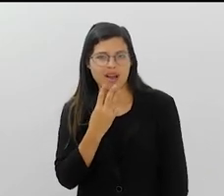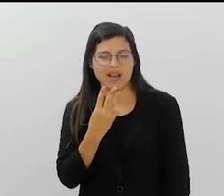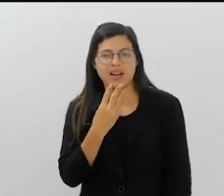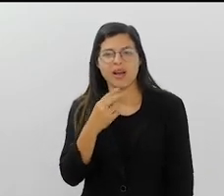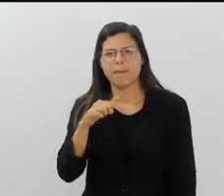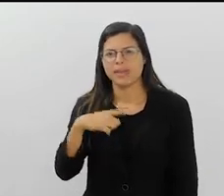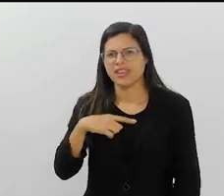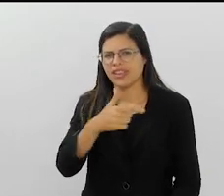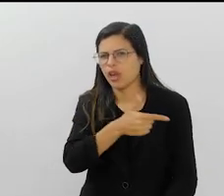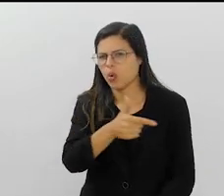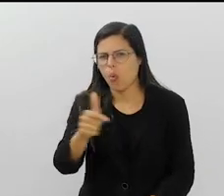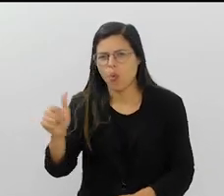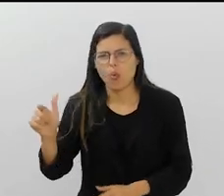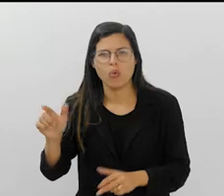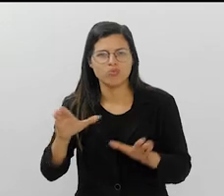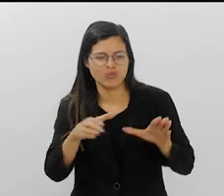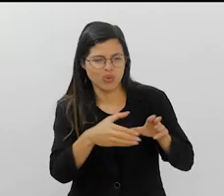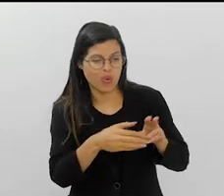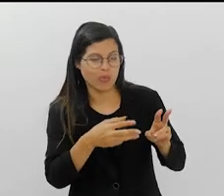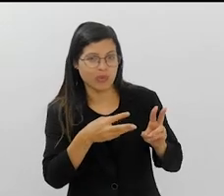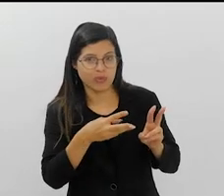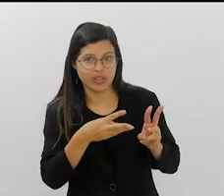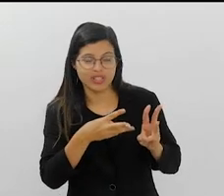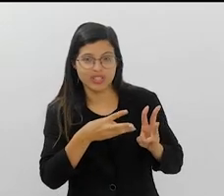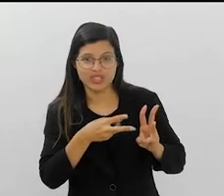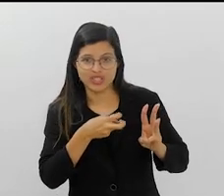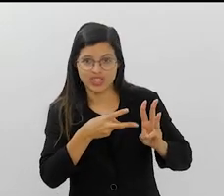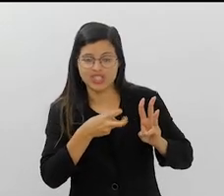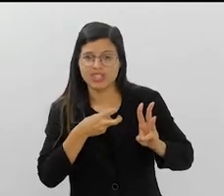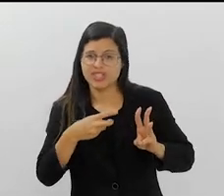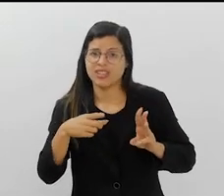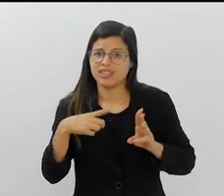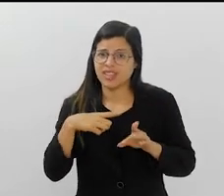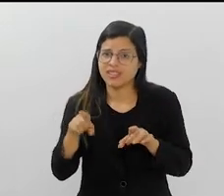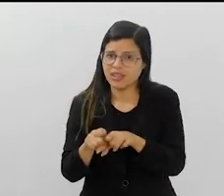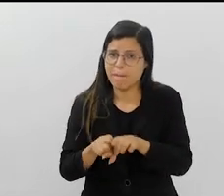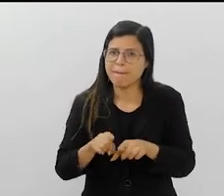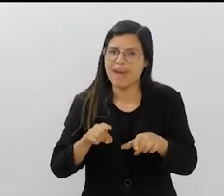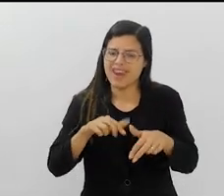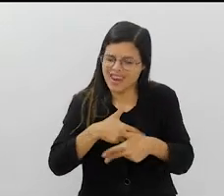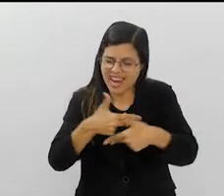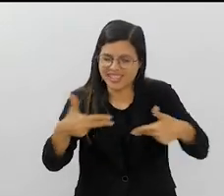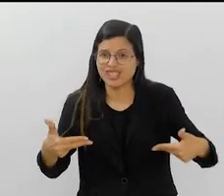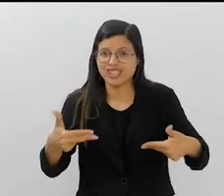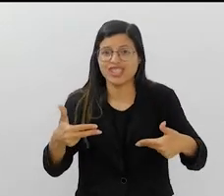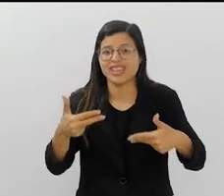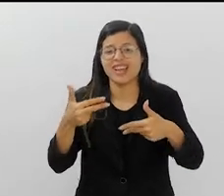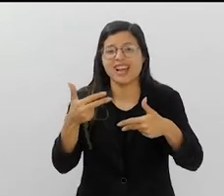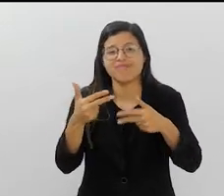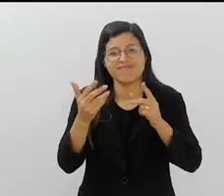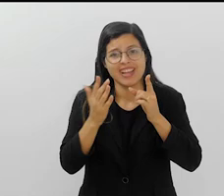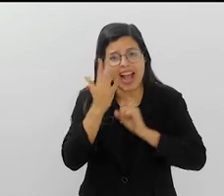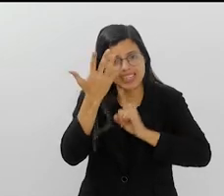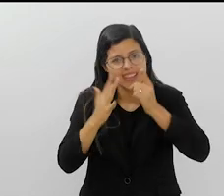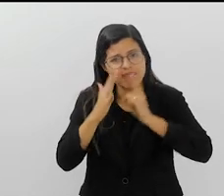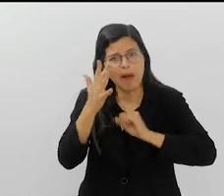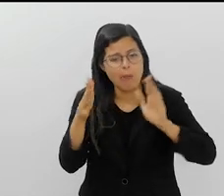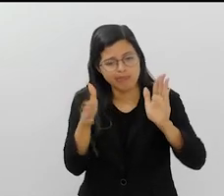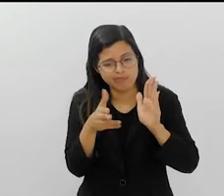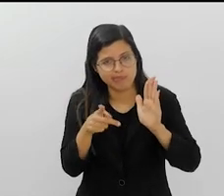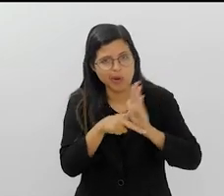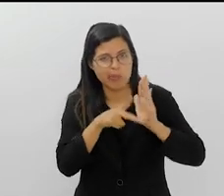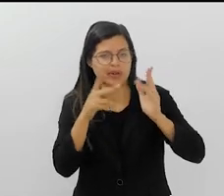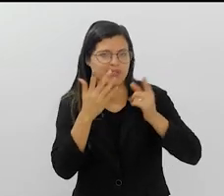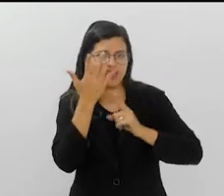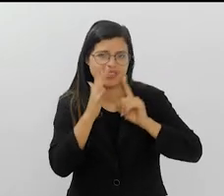existem os Pataxós, como existem os Tupinambás, existe a etnia carnavalesca. A não precisa dar um nome para ela, mas, assim, é uma etnia.